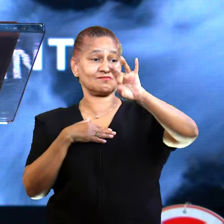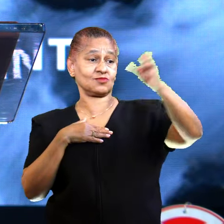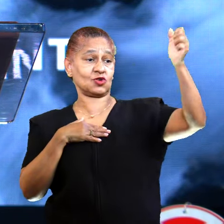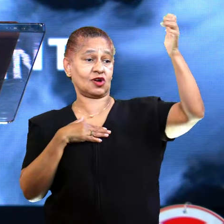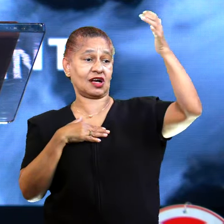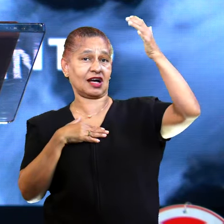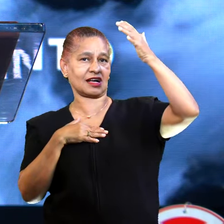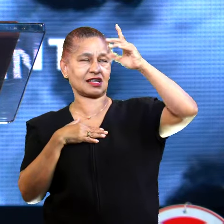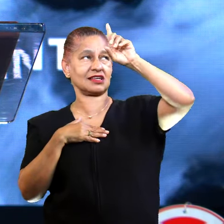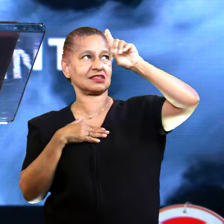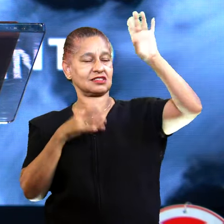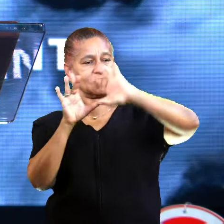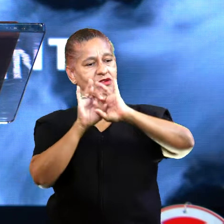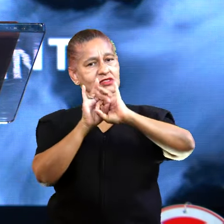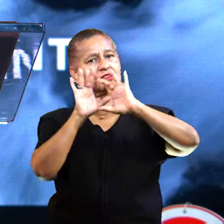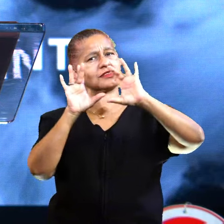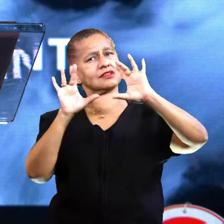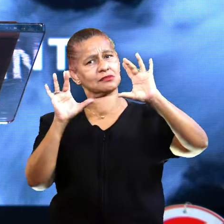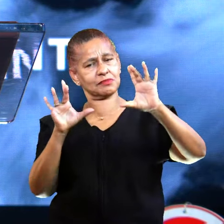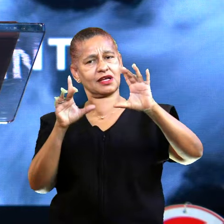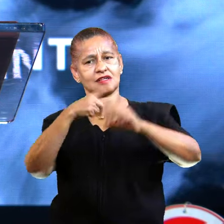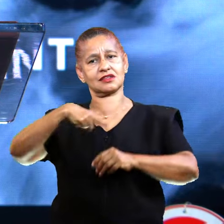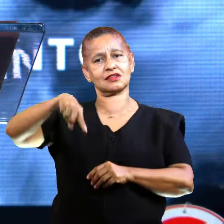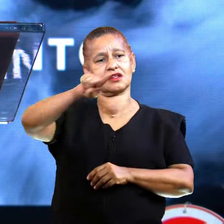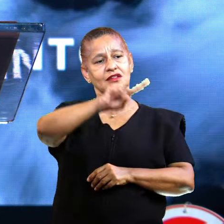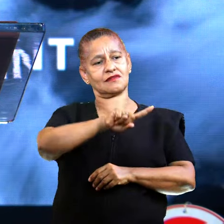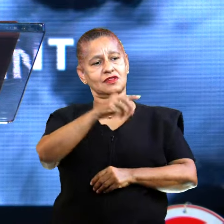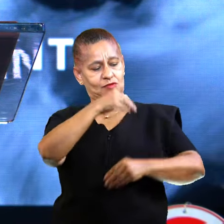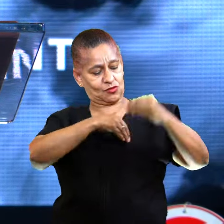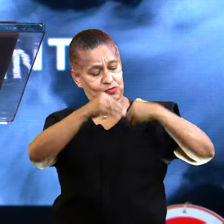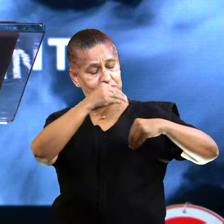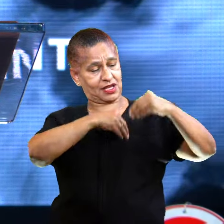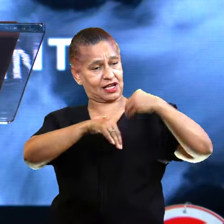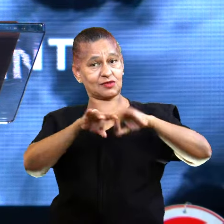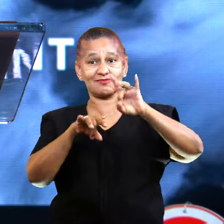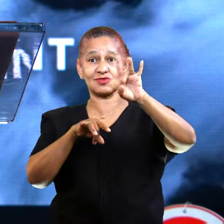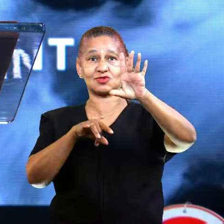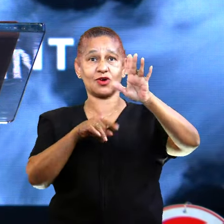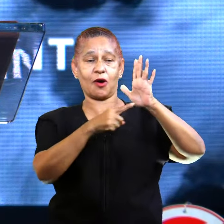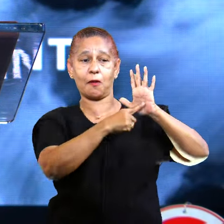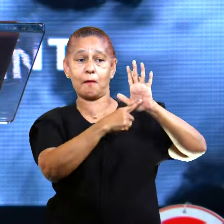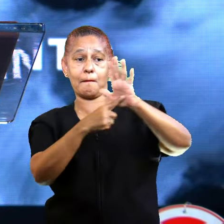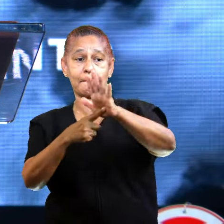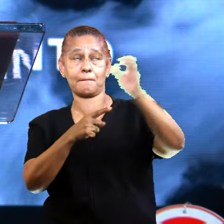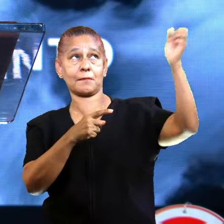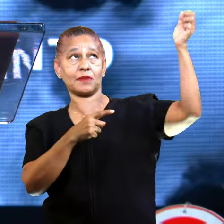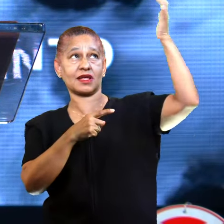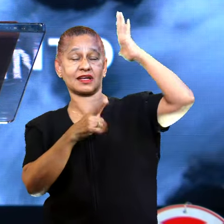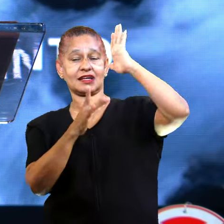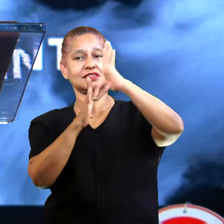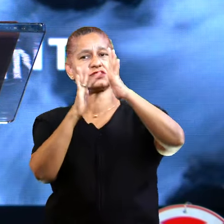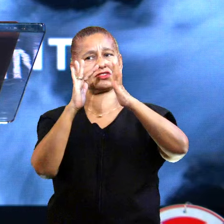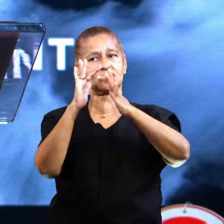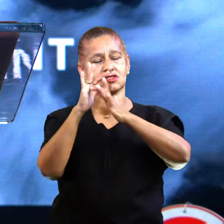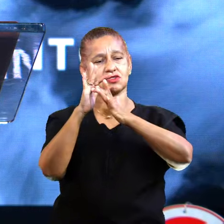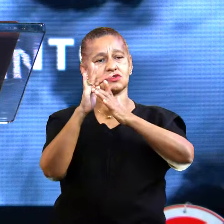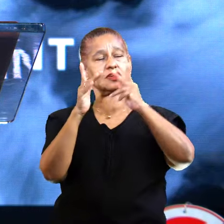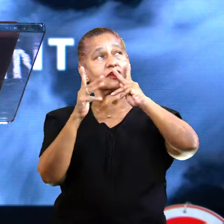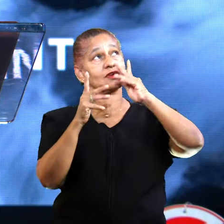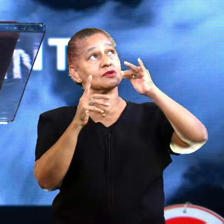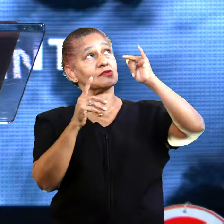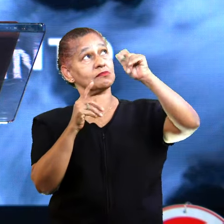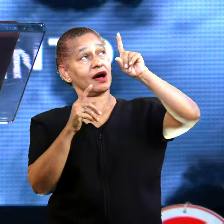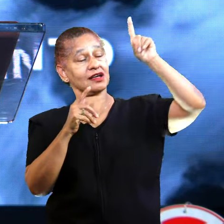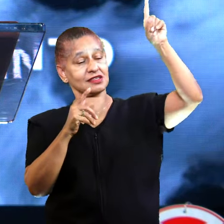pode libertar o homem dessa condição. Somente a graça reveladora do pai que está na pessoa do filho pode